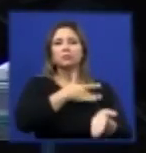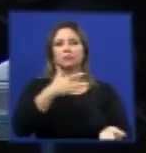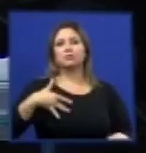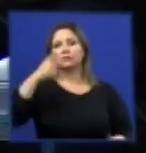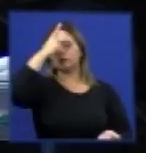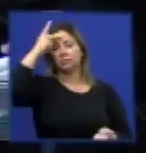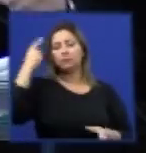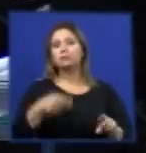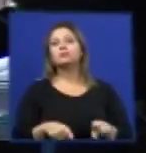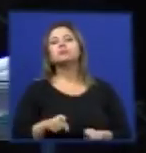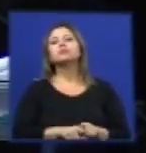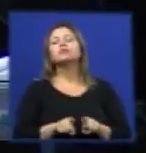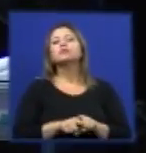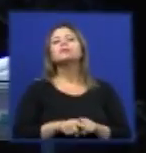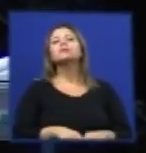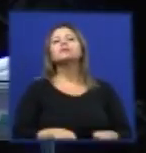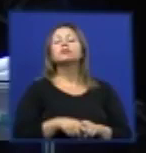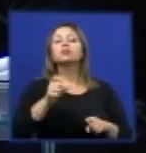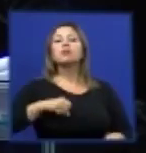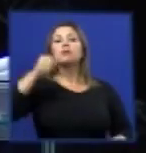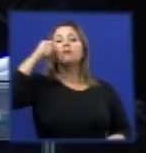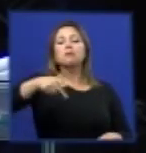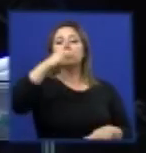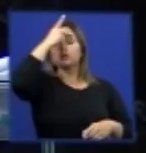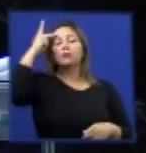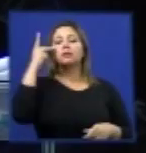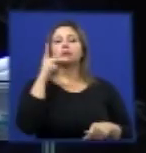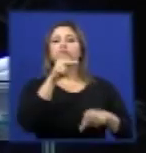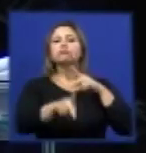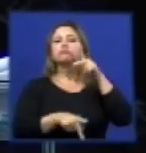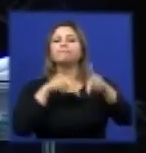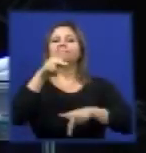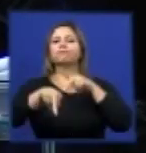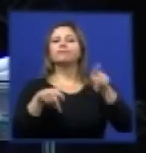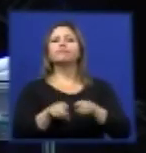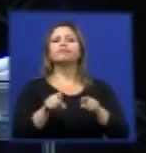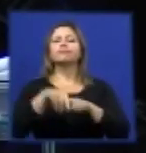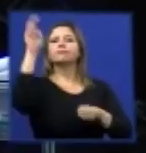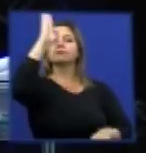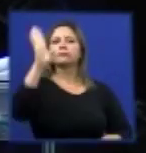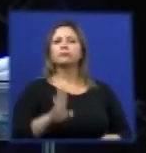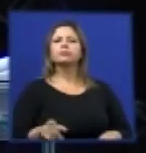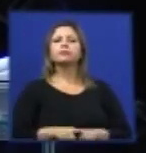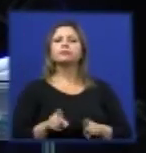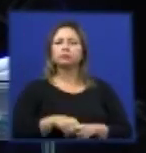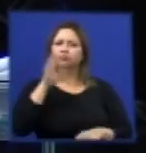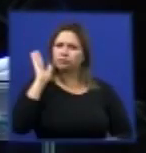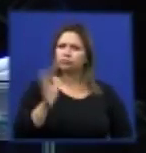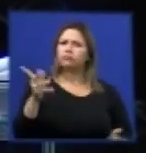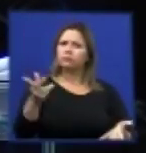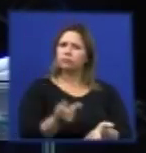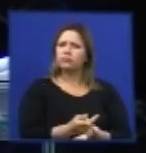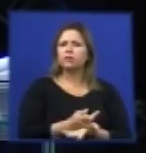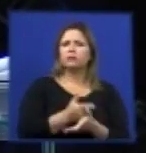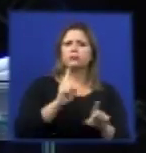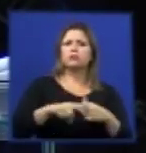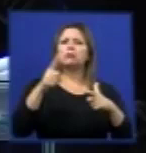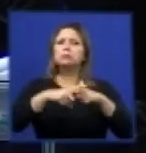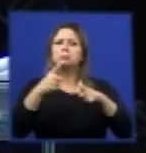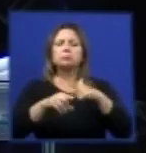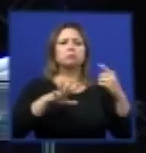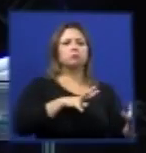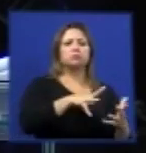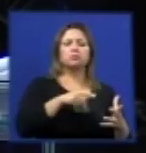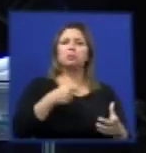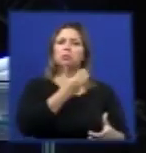terceiro nível é o nível do interesse público. Como foi recordado pelo ministro Carlos Mink, muitas vezes há dissonância no governo